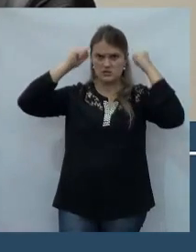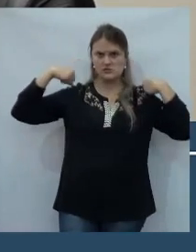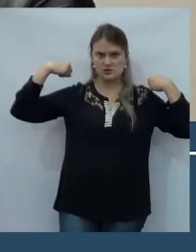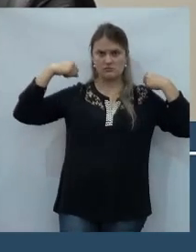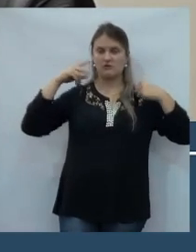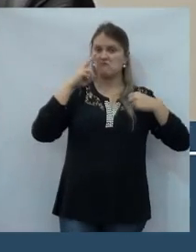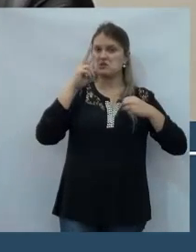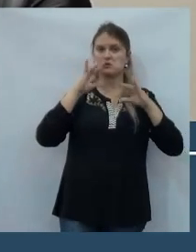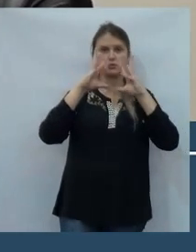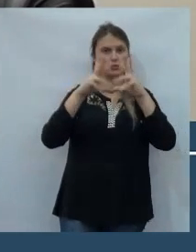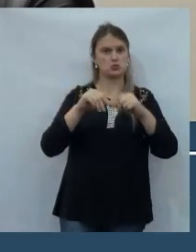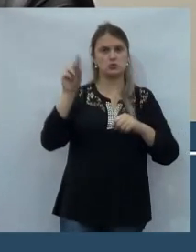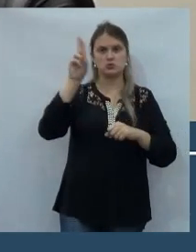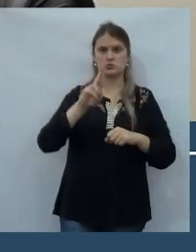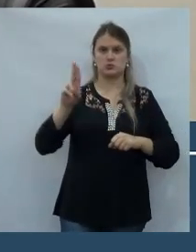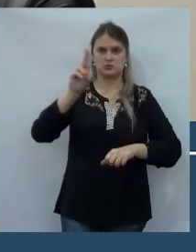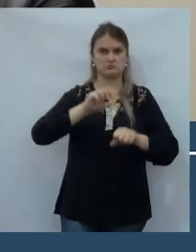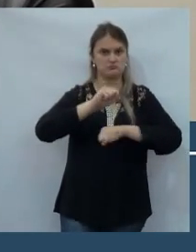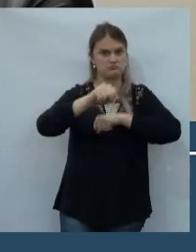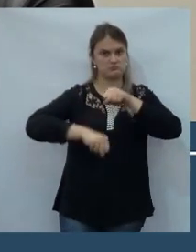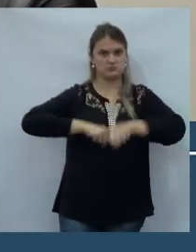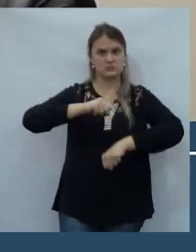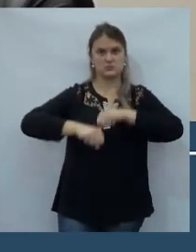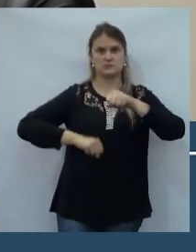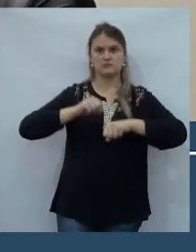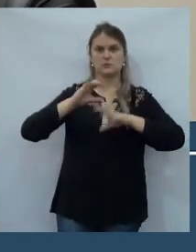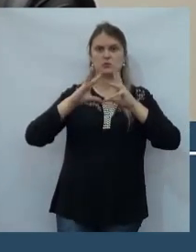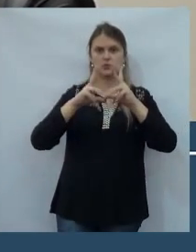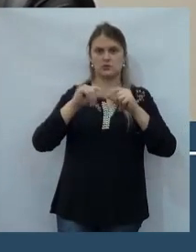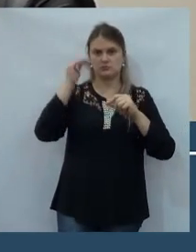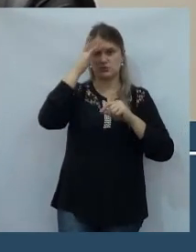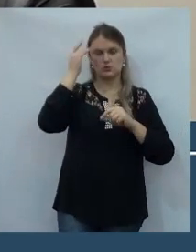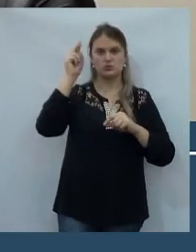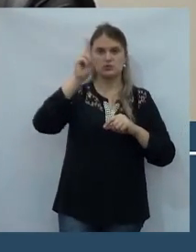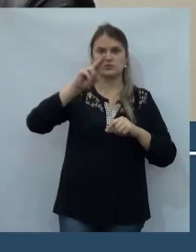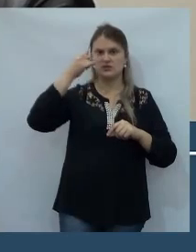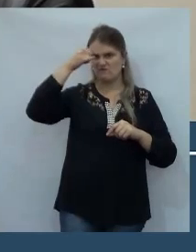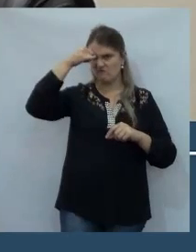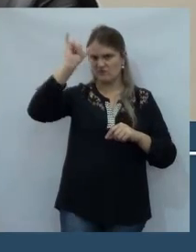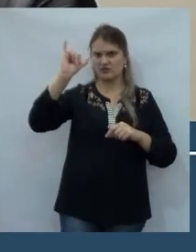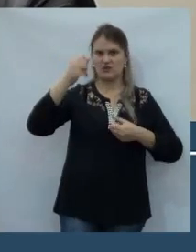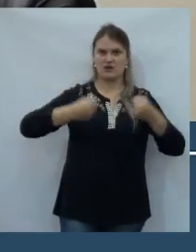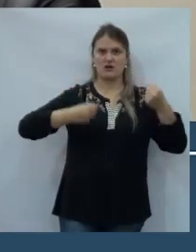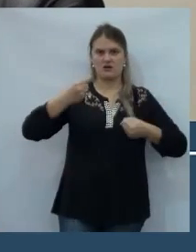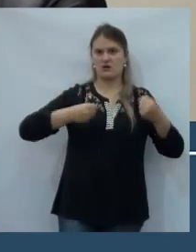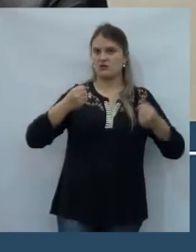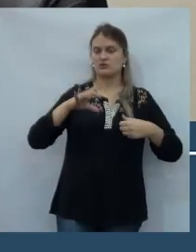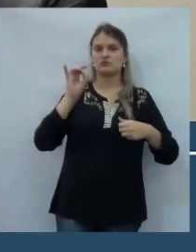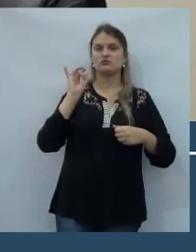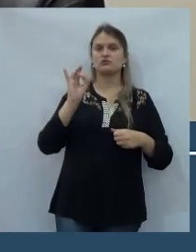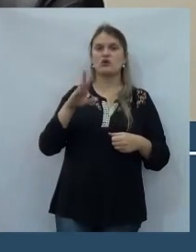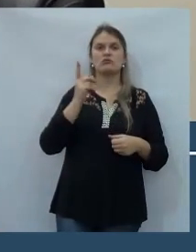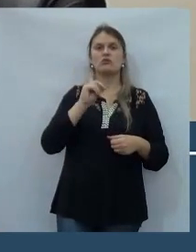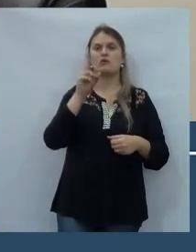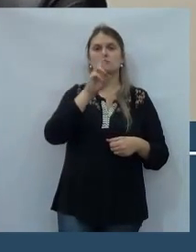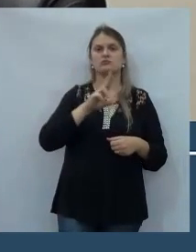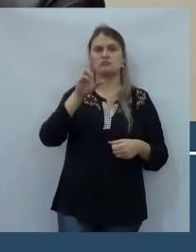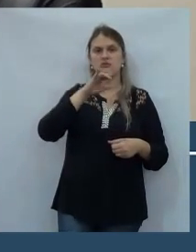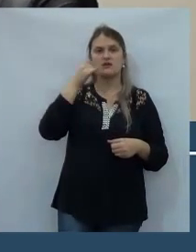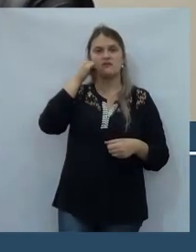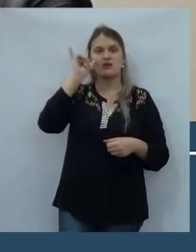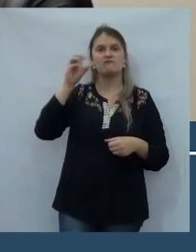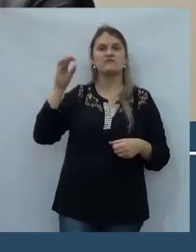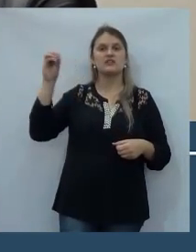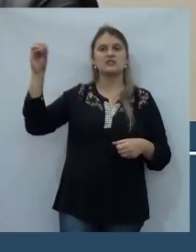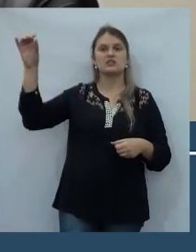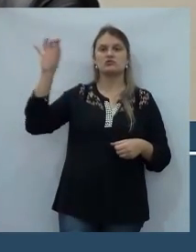você vê o uso da bicicleta. Todo mundo usando bicicleta. Evita-se carro durante a semana inteira. Às vezes vão usar carro para uma viagem. Olhe lá,